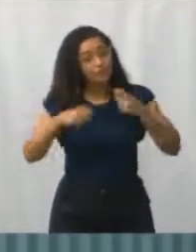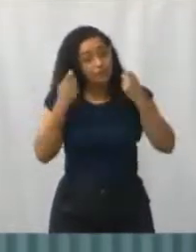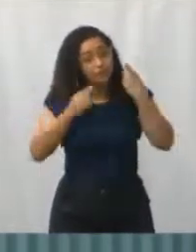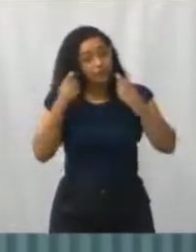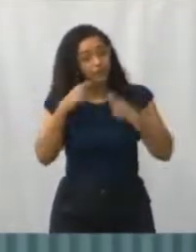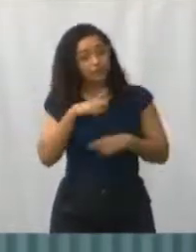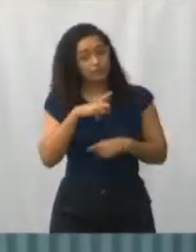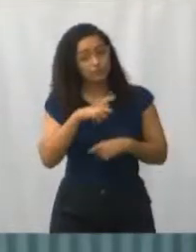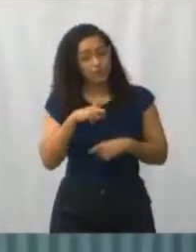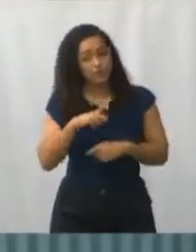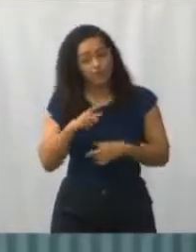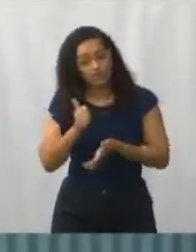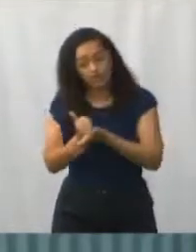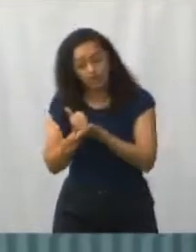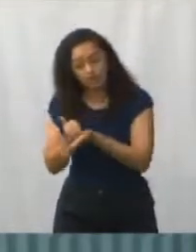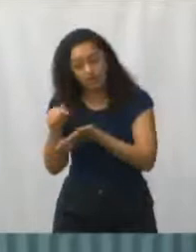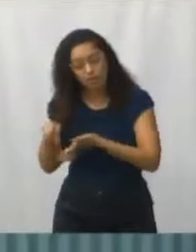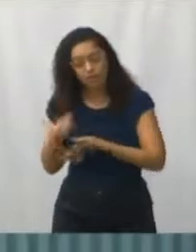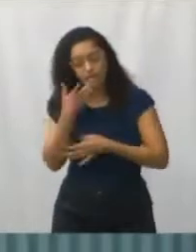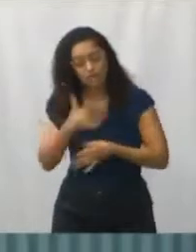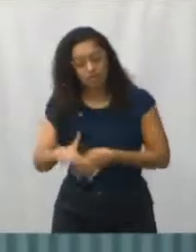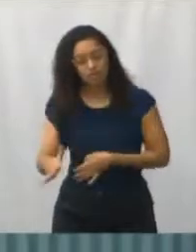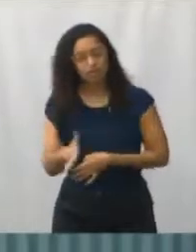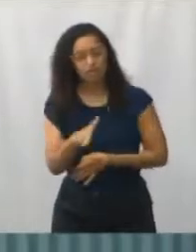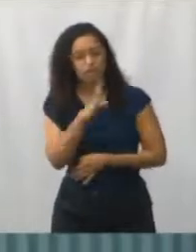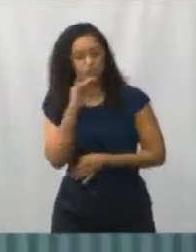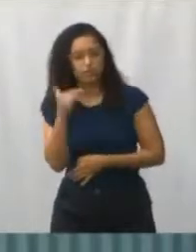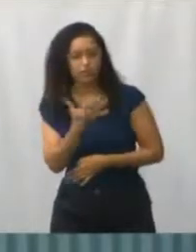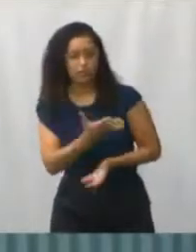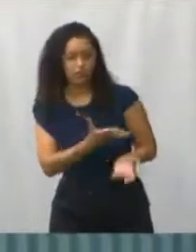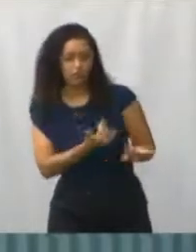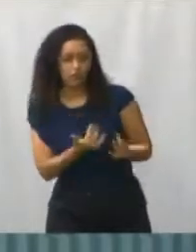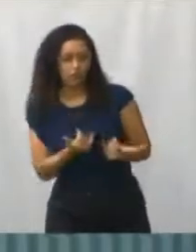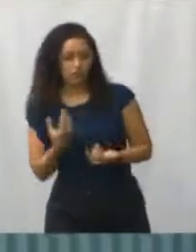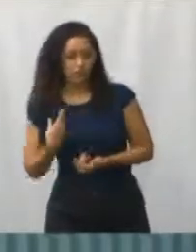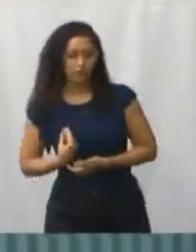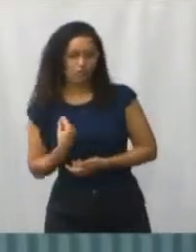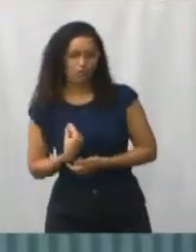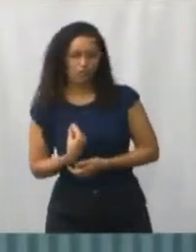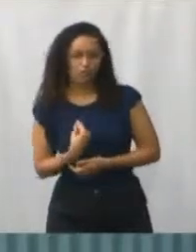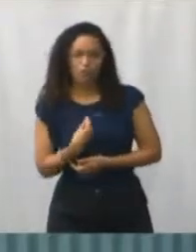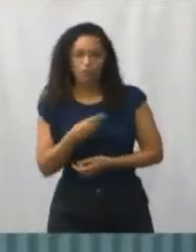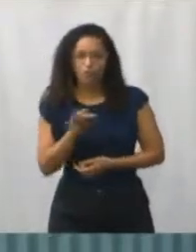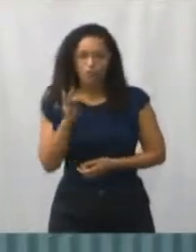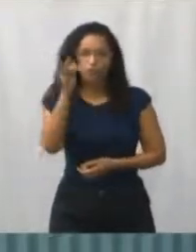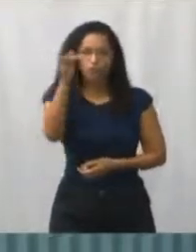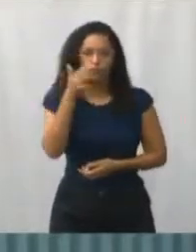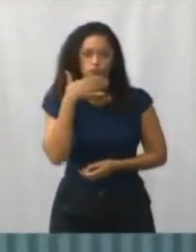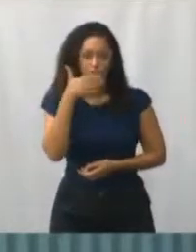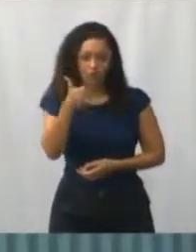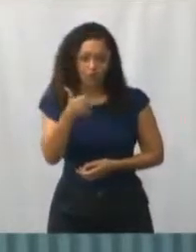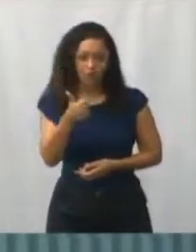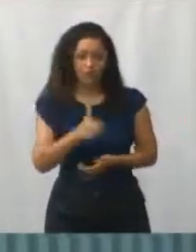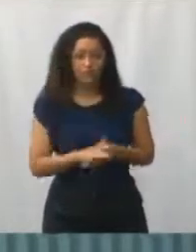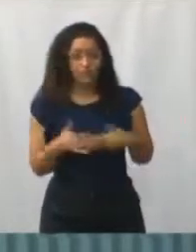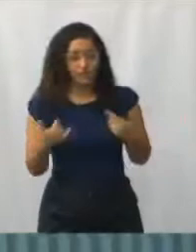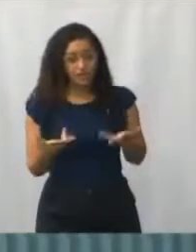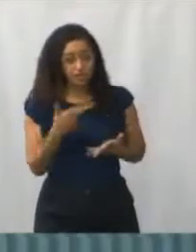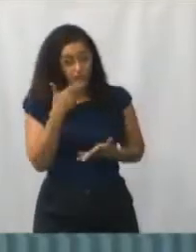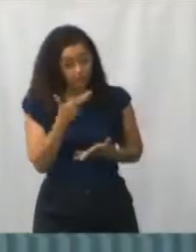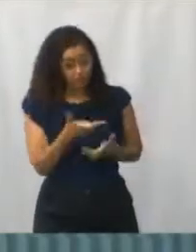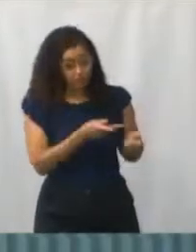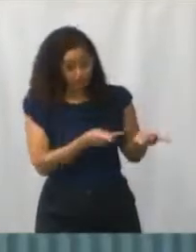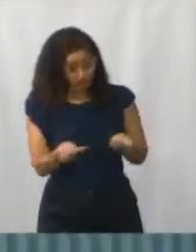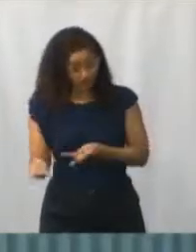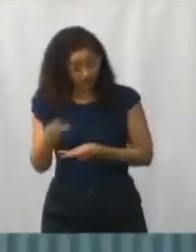isso que a gente quer. Então, continuando aqui, com relação à visita do prefeito Pasolini ao nosso bairro, nós passamos também